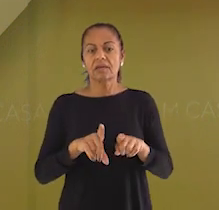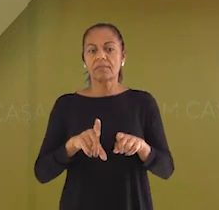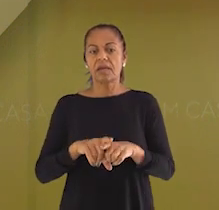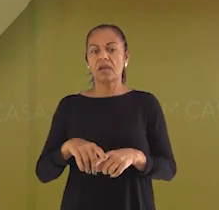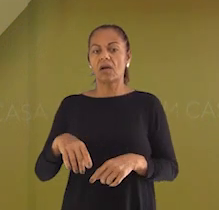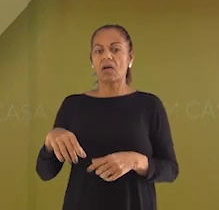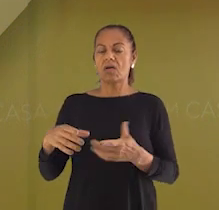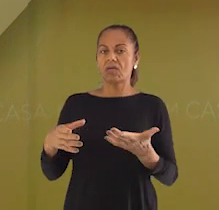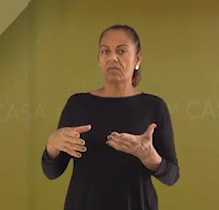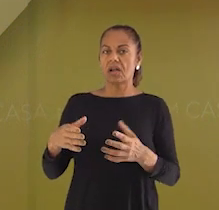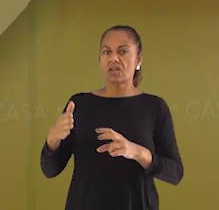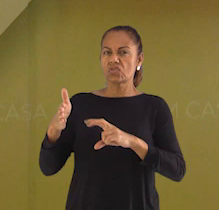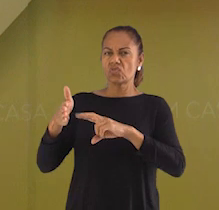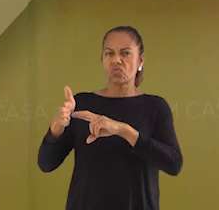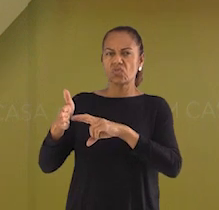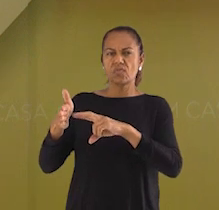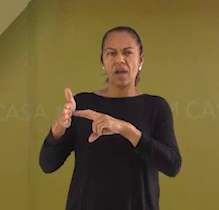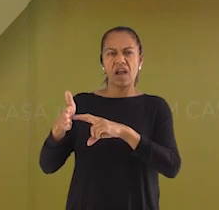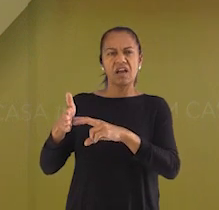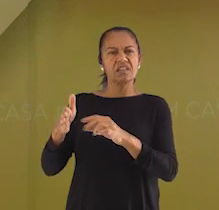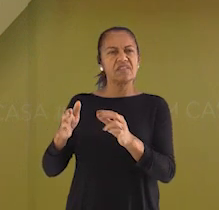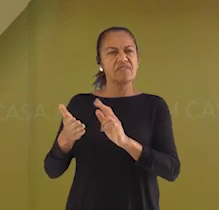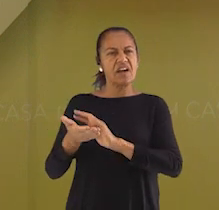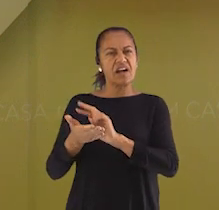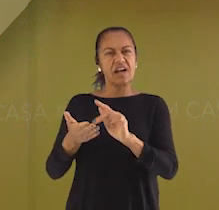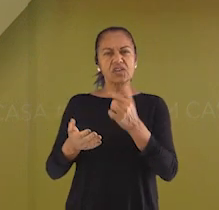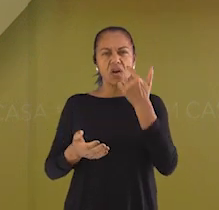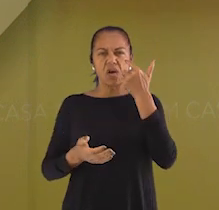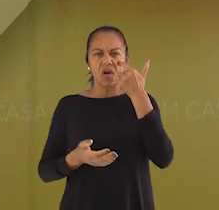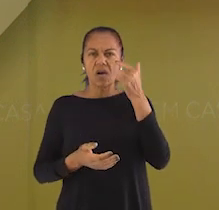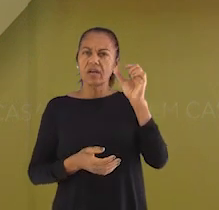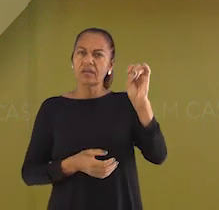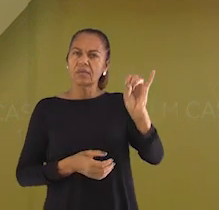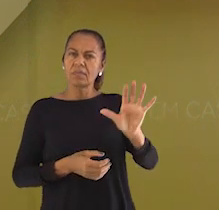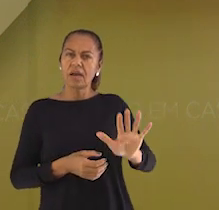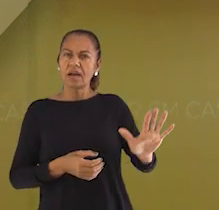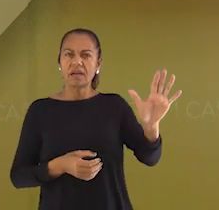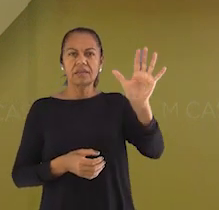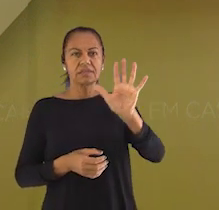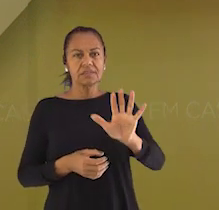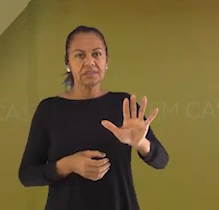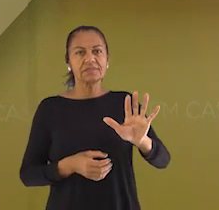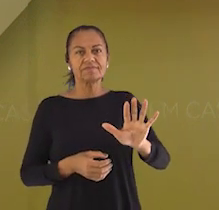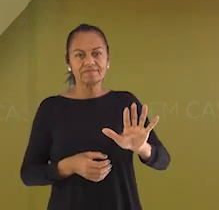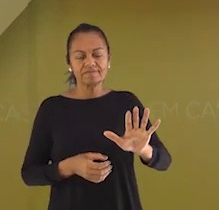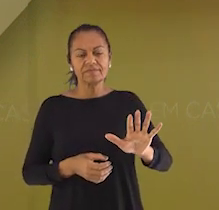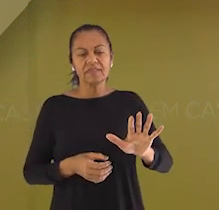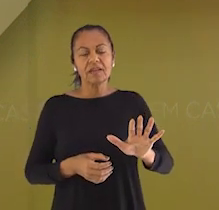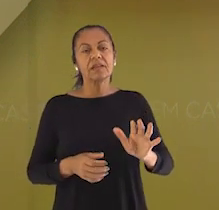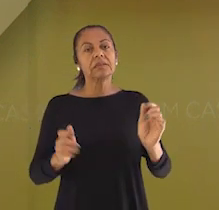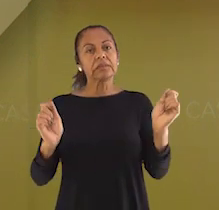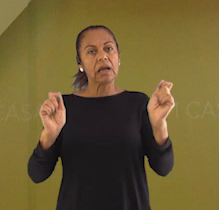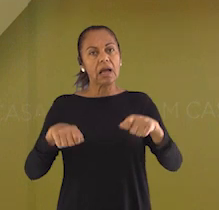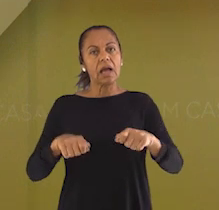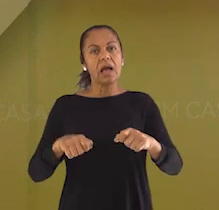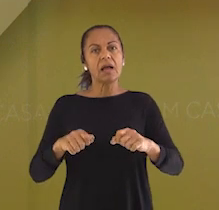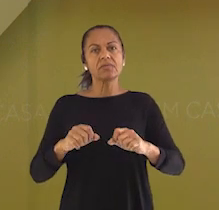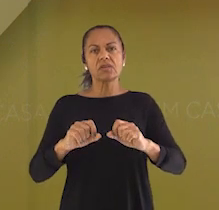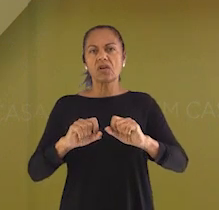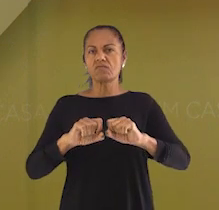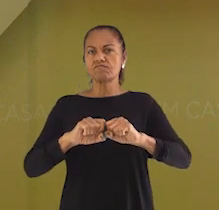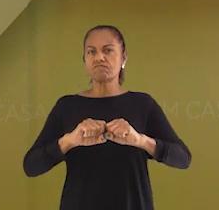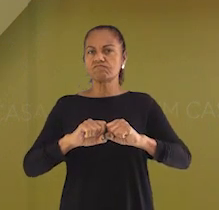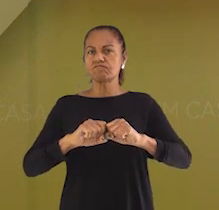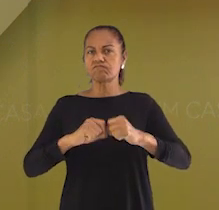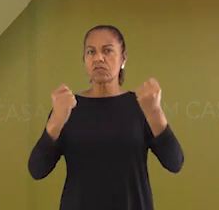elétricas, conforme podemos observar aqui. Esse excesso de aparelhos ligado pode causar um curto, ou